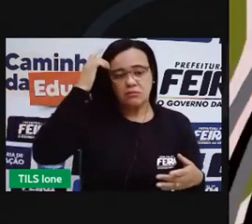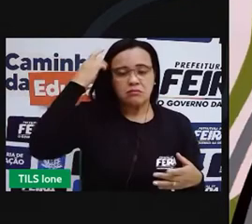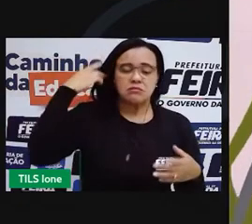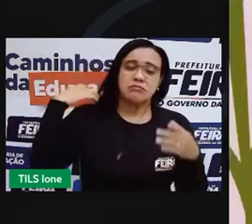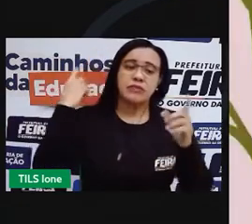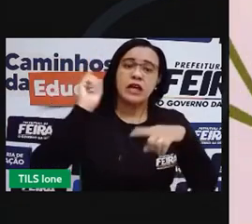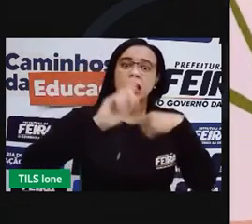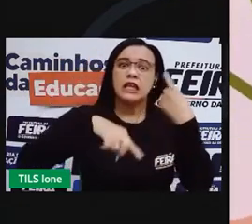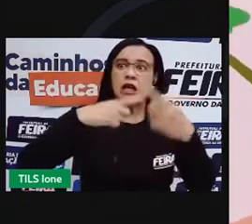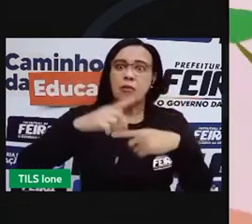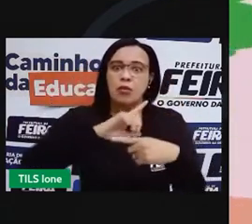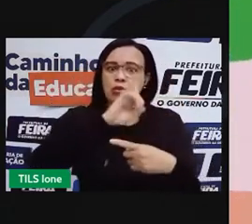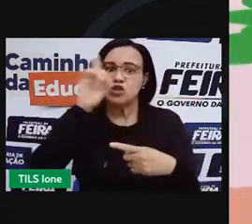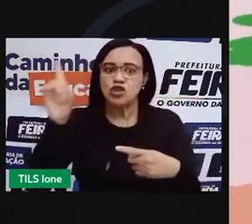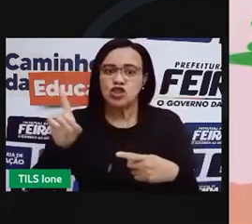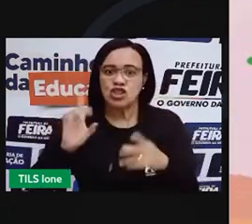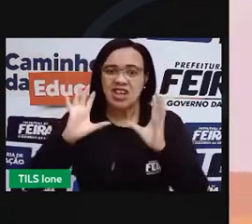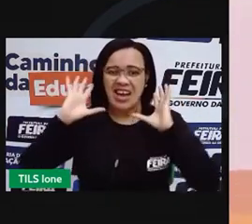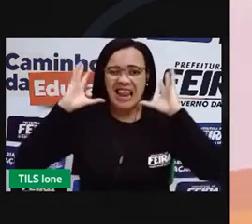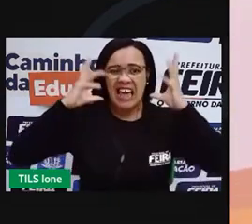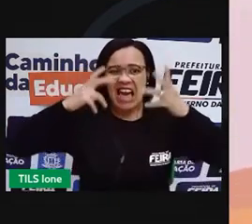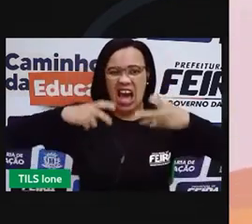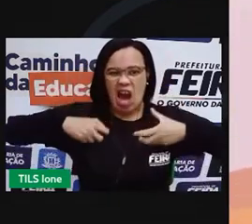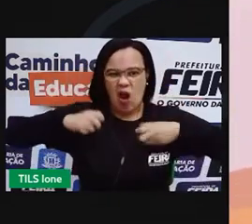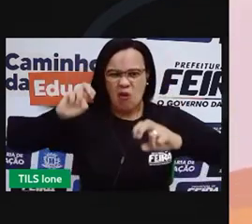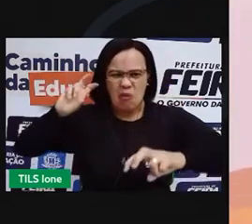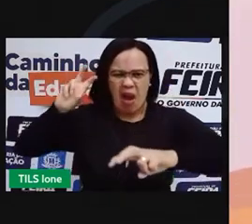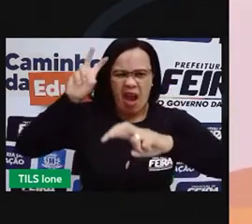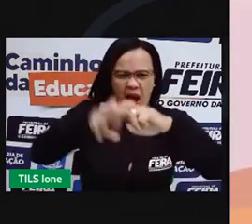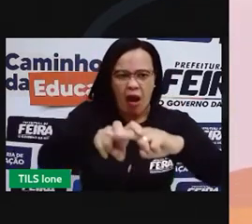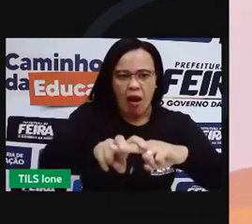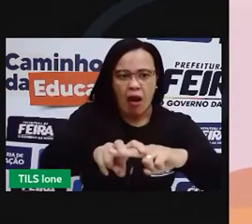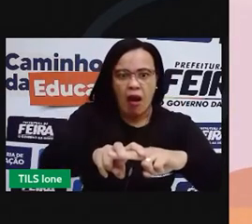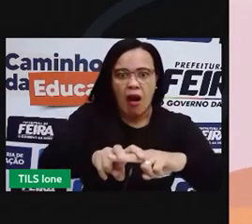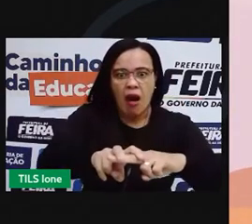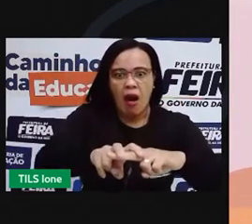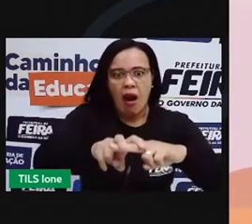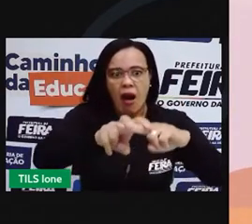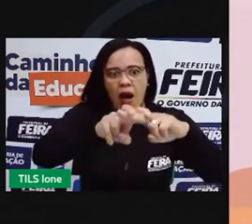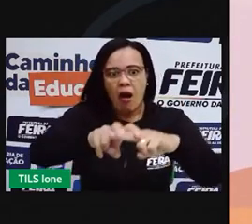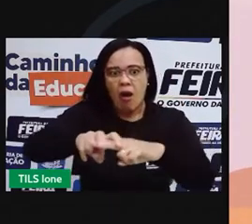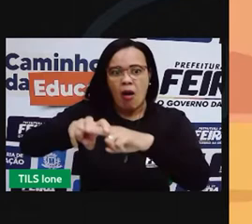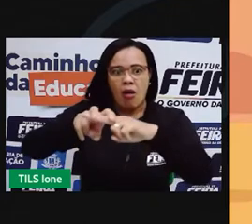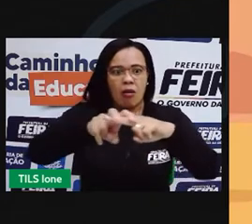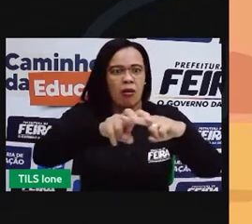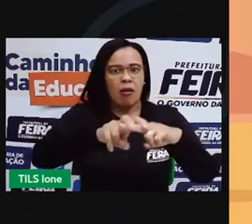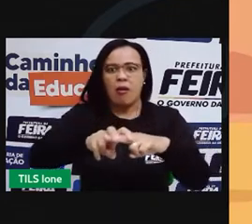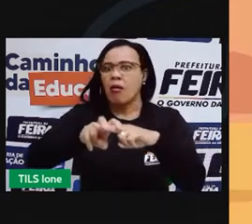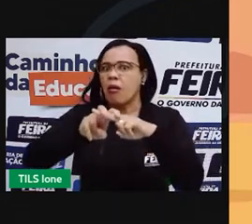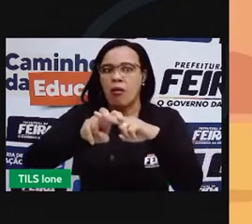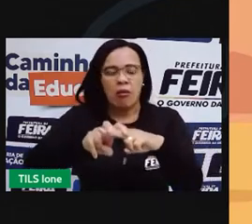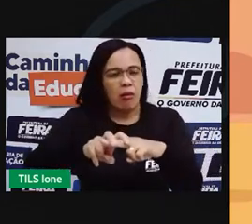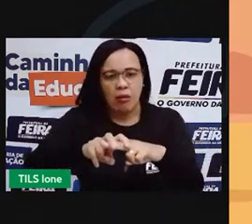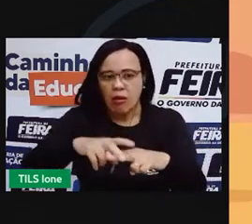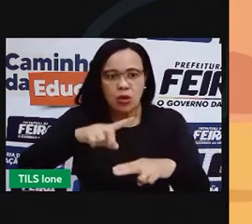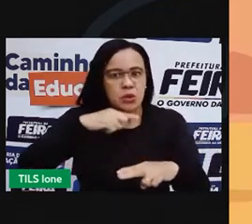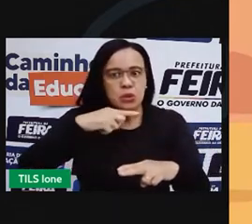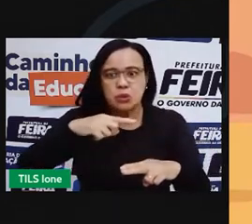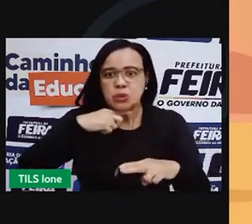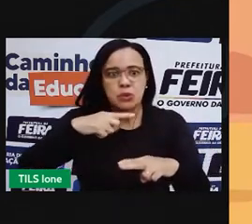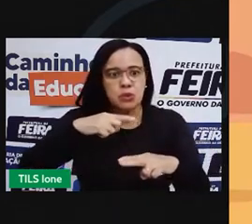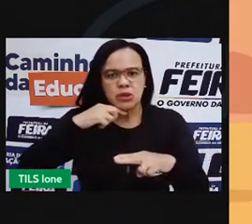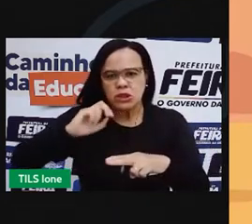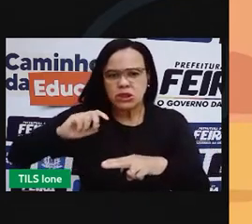Certo dia, o leão acabou ficando preso em uma rede de caçadores. O ratinho